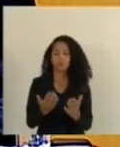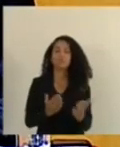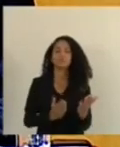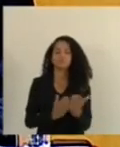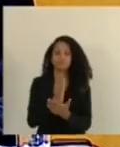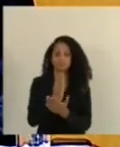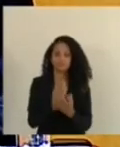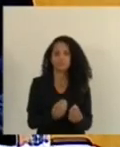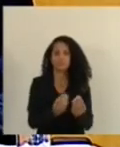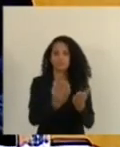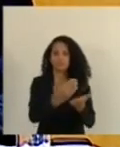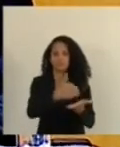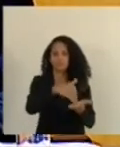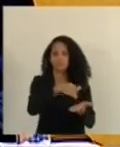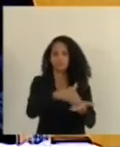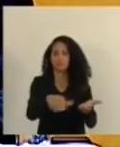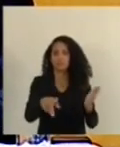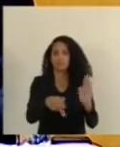secretaria,